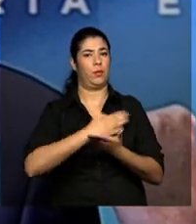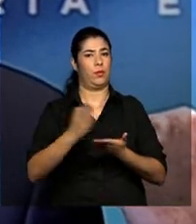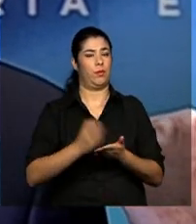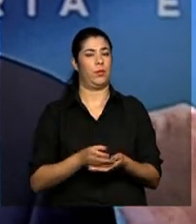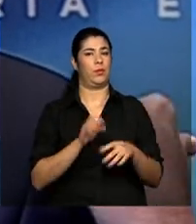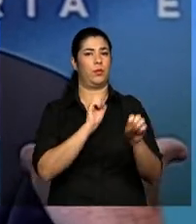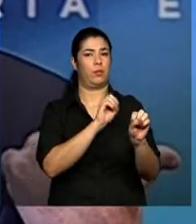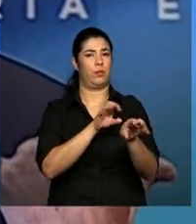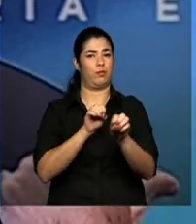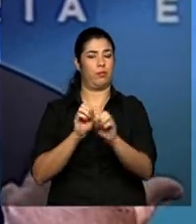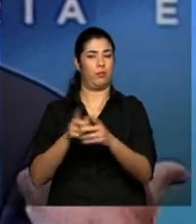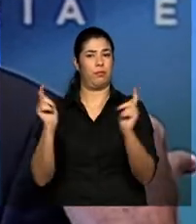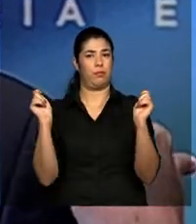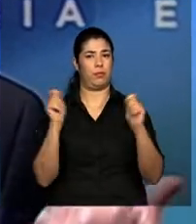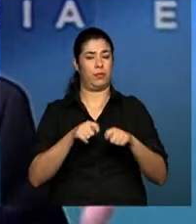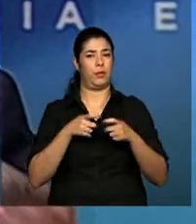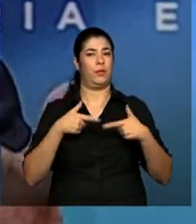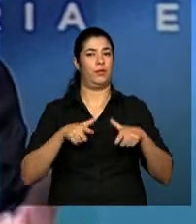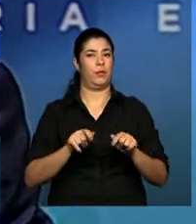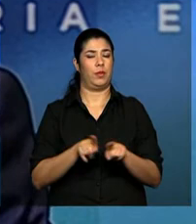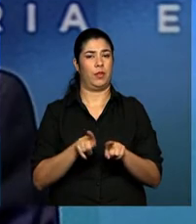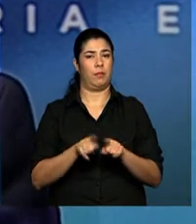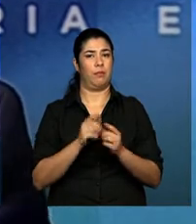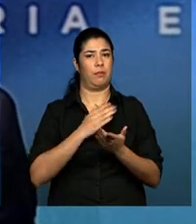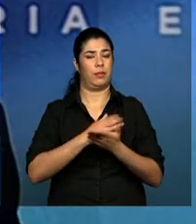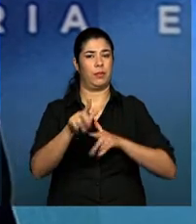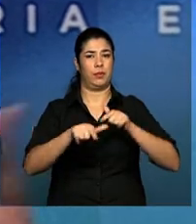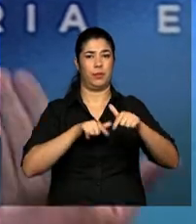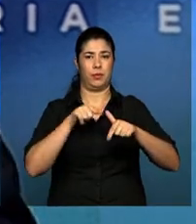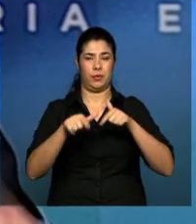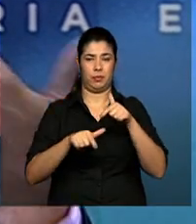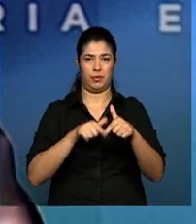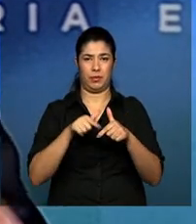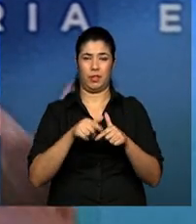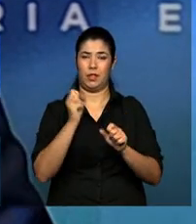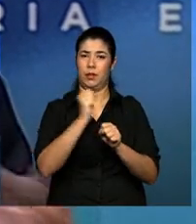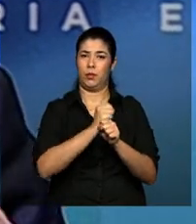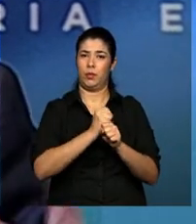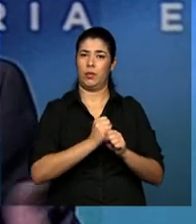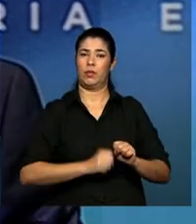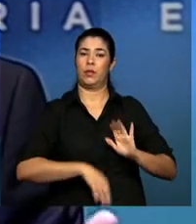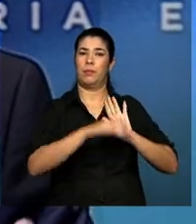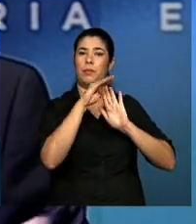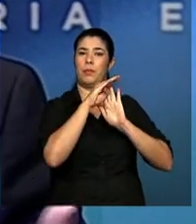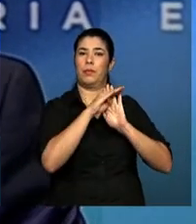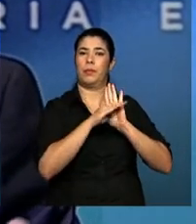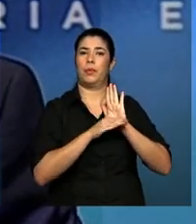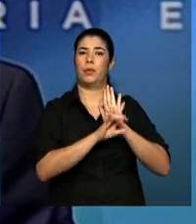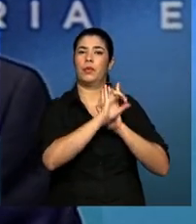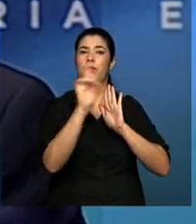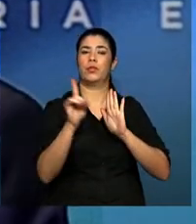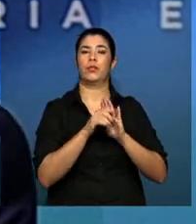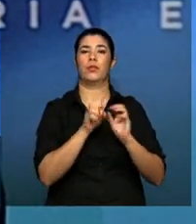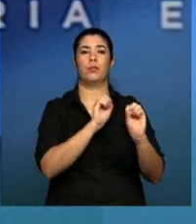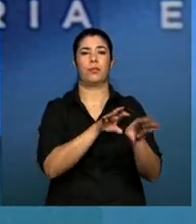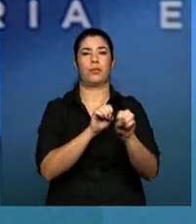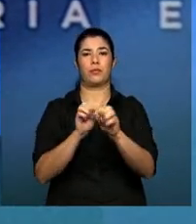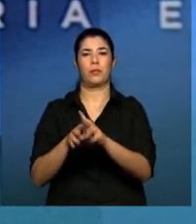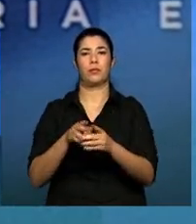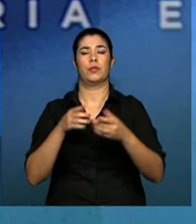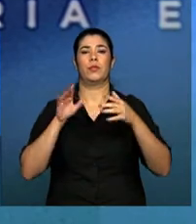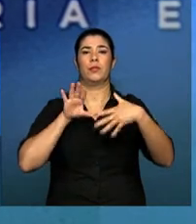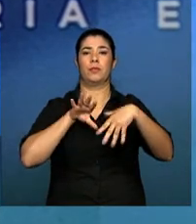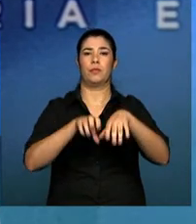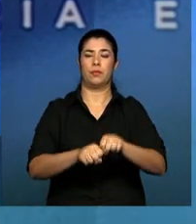passado de equipes para que possam iniciar esse trabalho. Esse ano tem toda uma programação de formação, de capacitação de profissionais